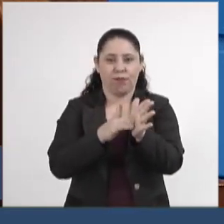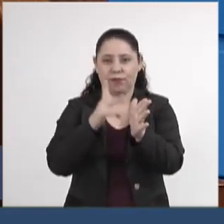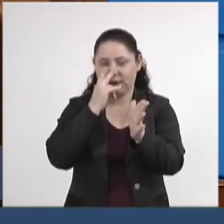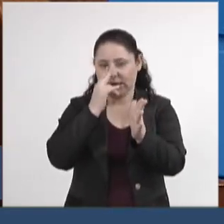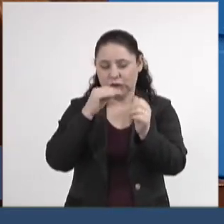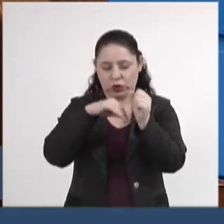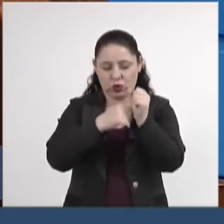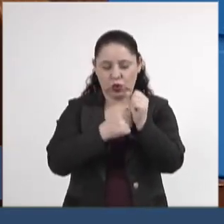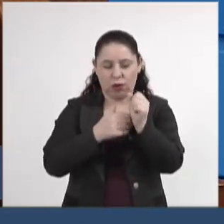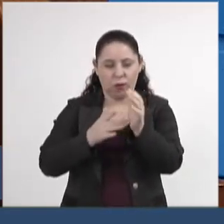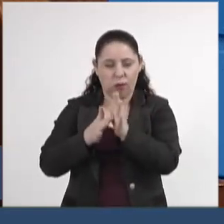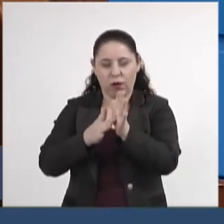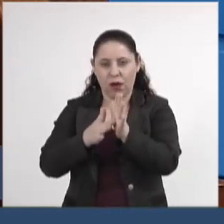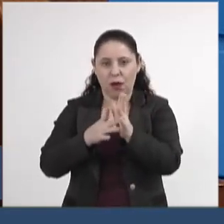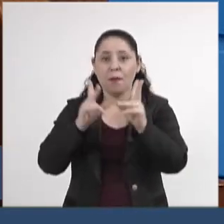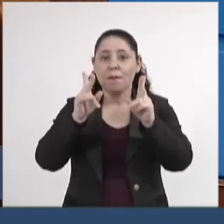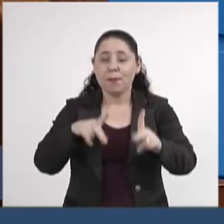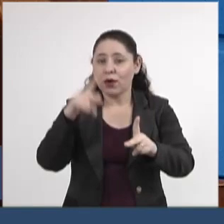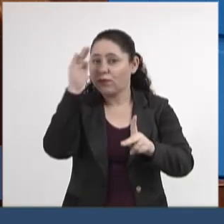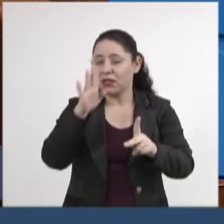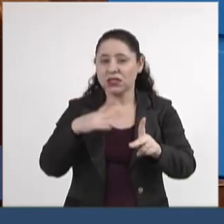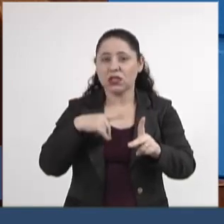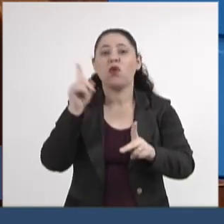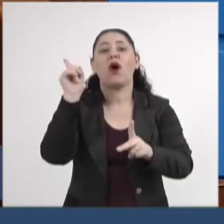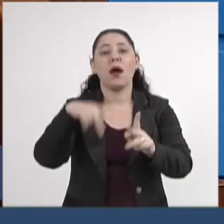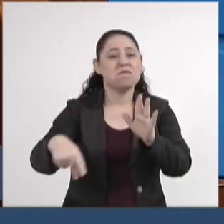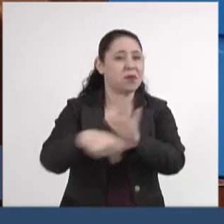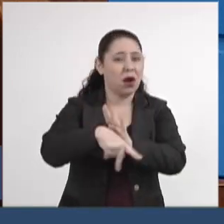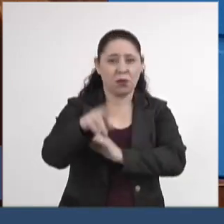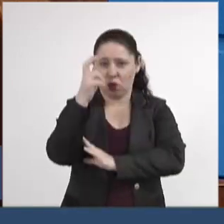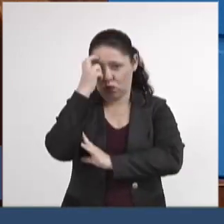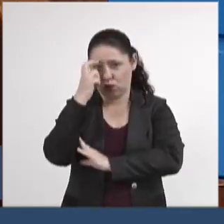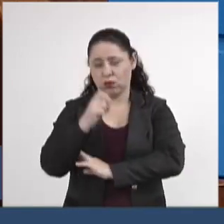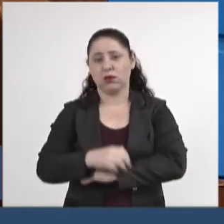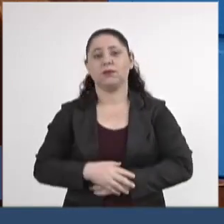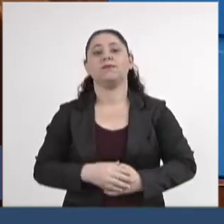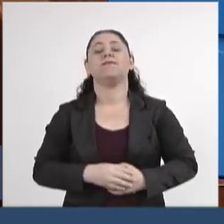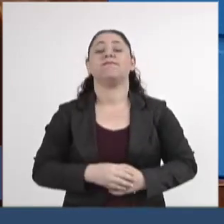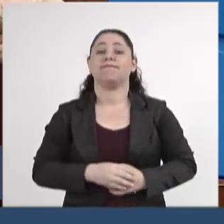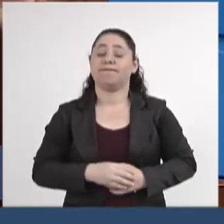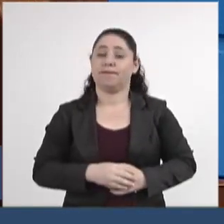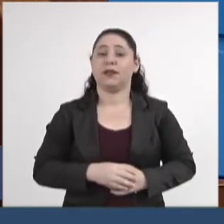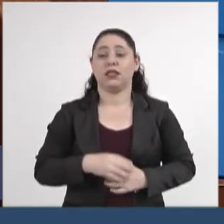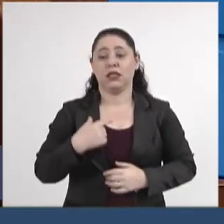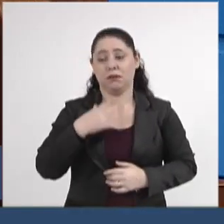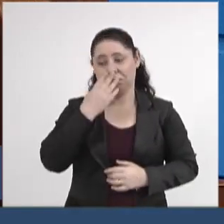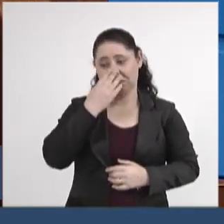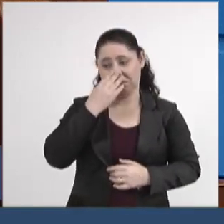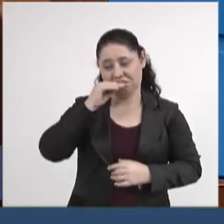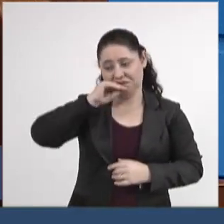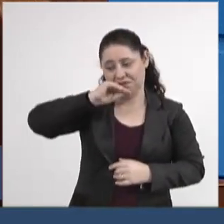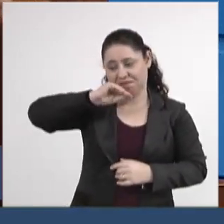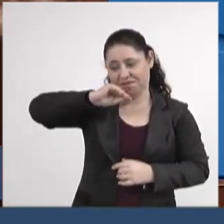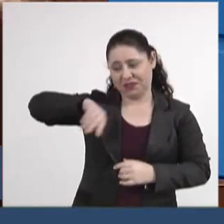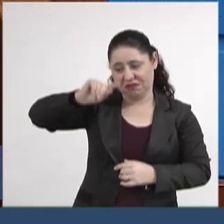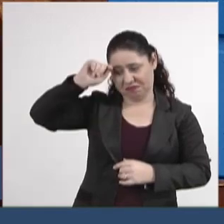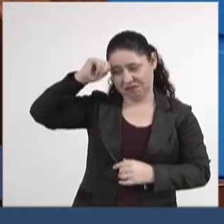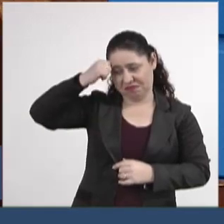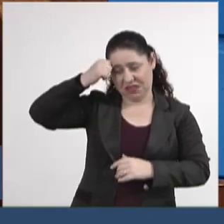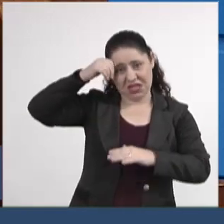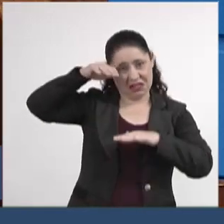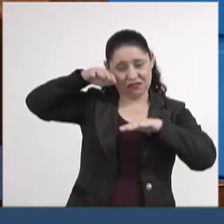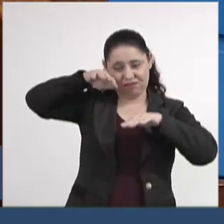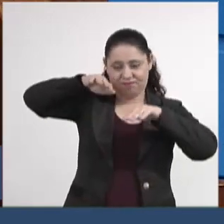O povo brasileiro nega, mas é racista e o racismo relega os afrodescendentes a uma posição